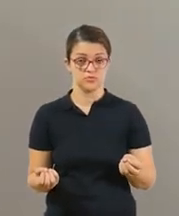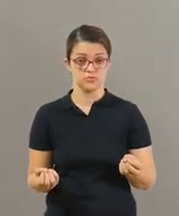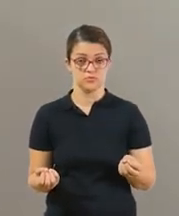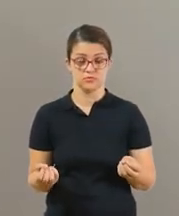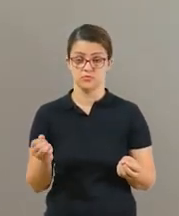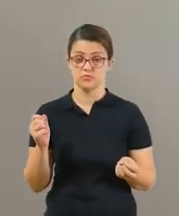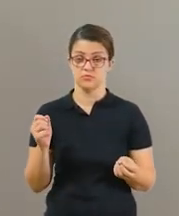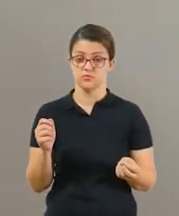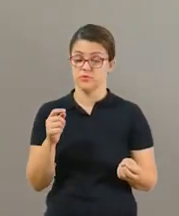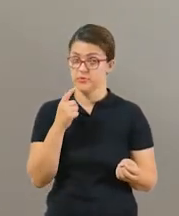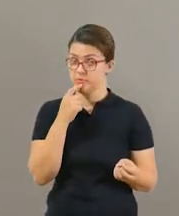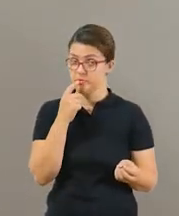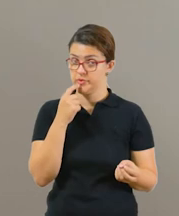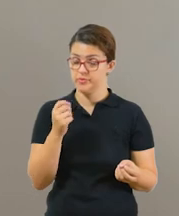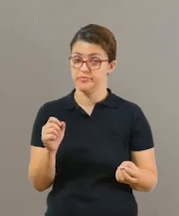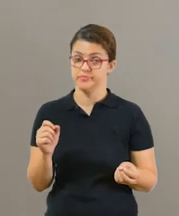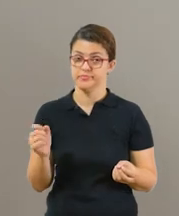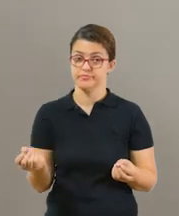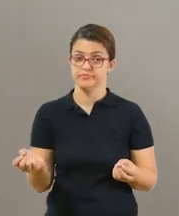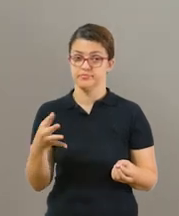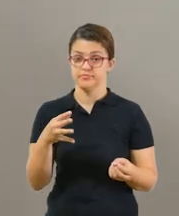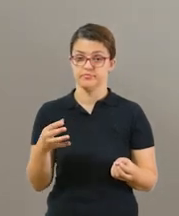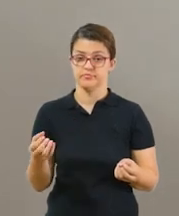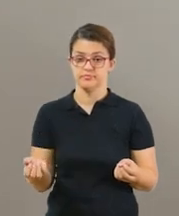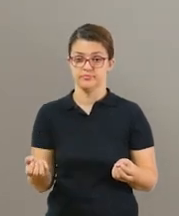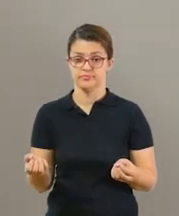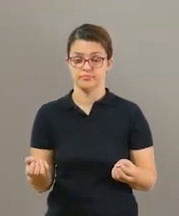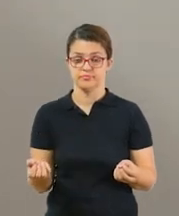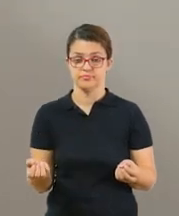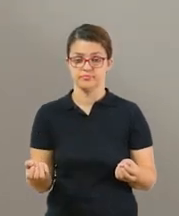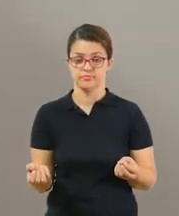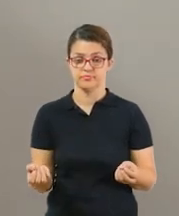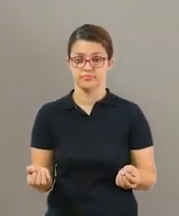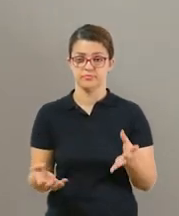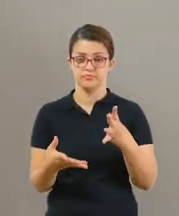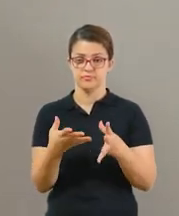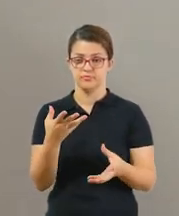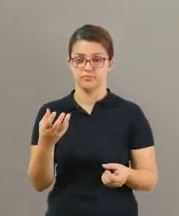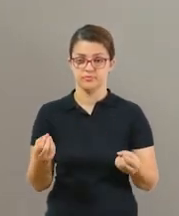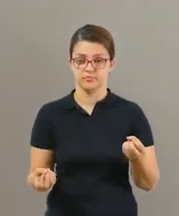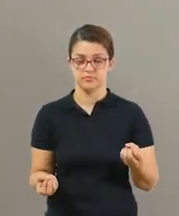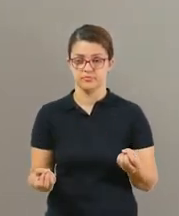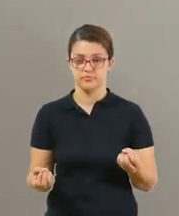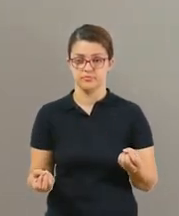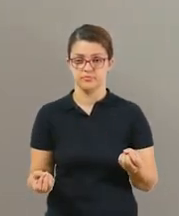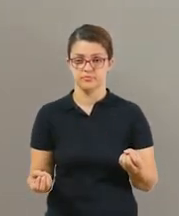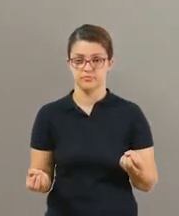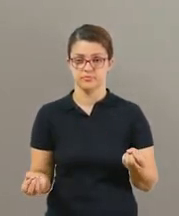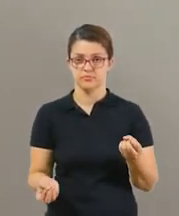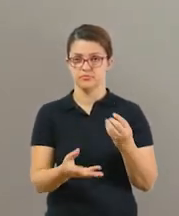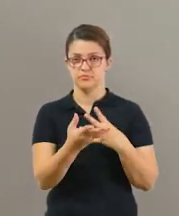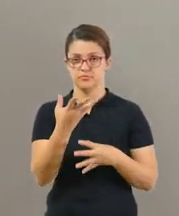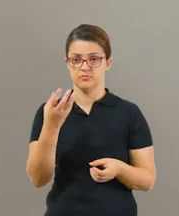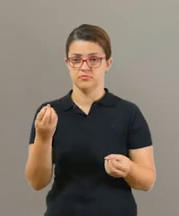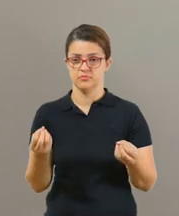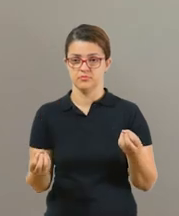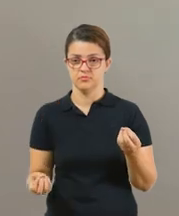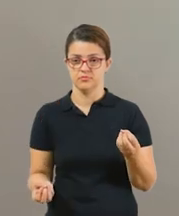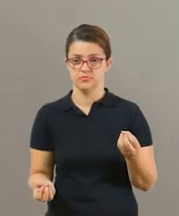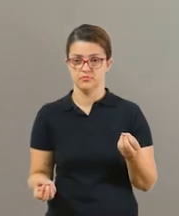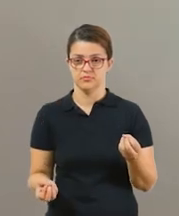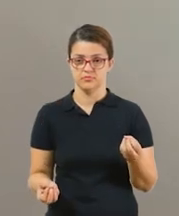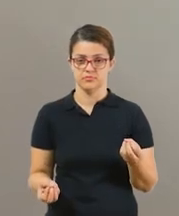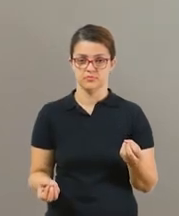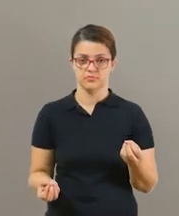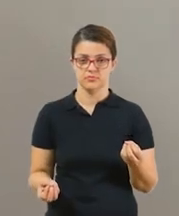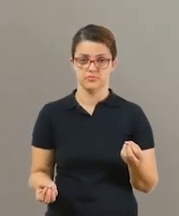azul que está na minha direita para a mão esquerda e a bolinha vermelha da minha mão esquerda para a direita, tá? Vai ficar mais ou menos assim, joga, joga, pega, pega,